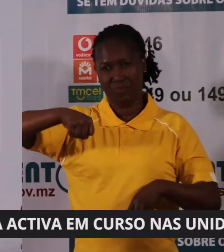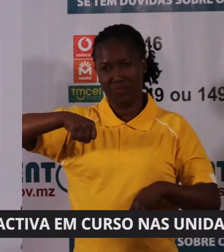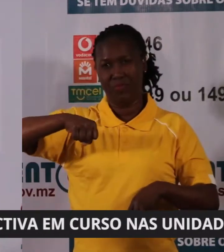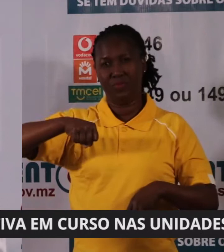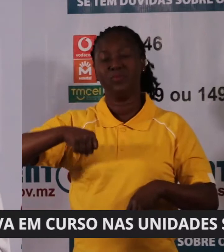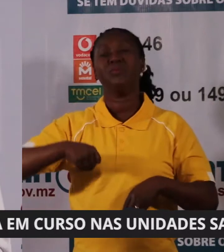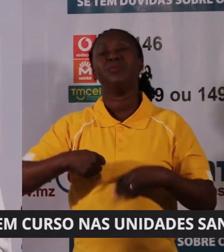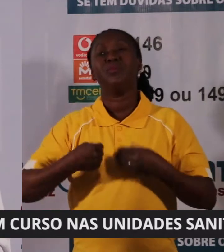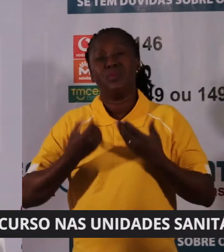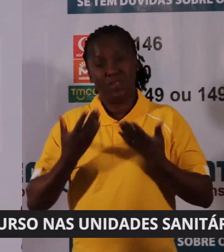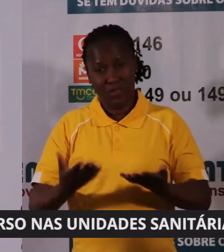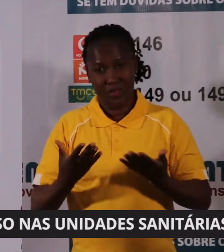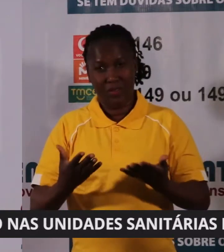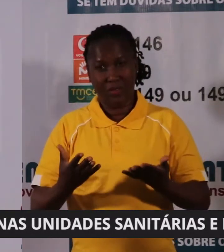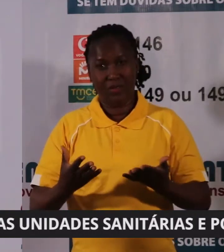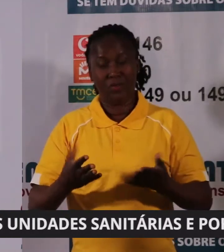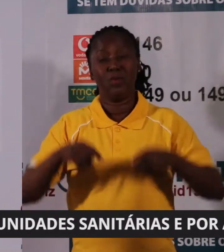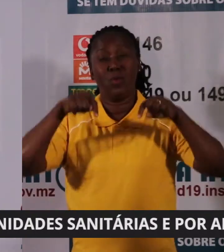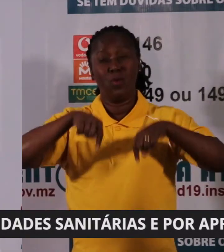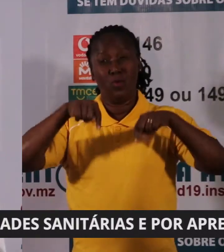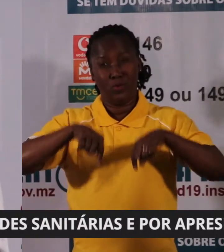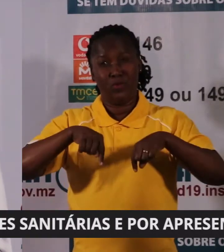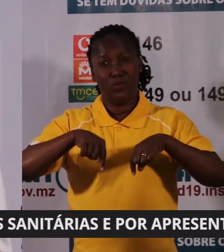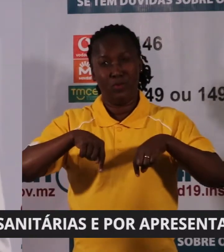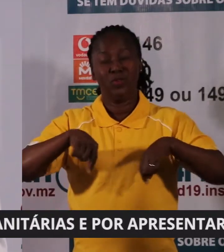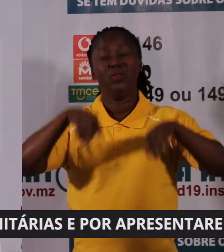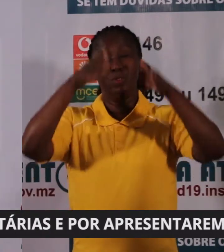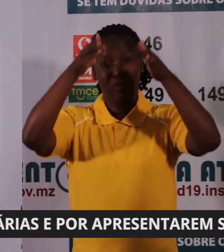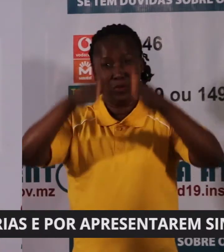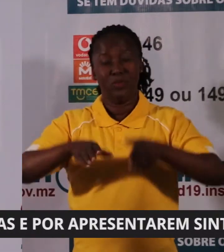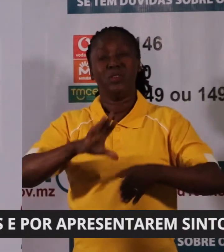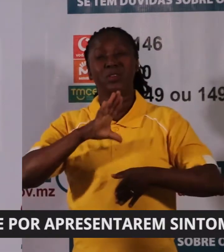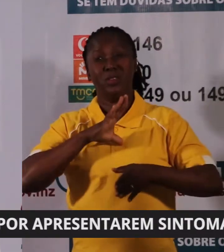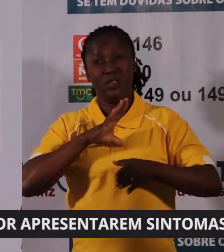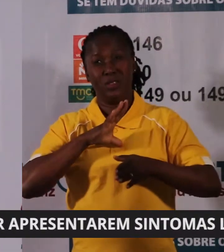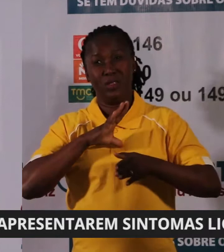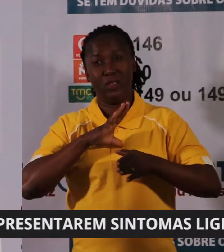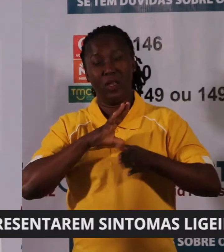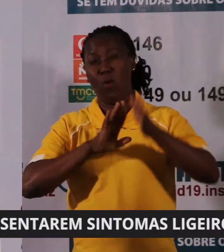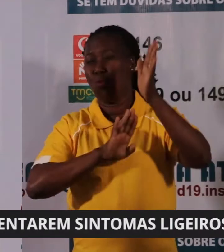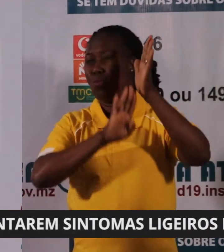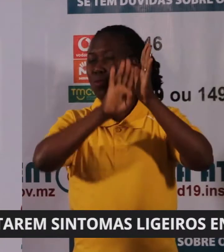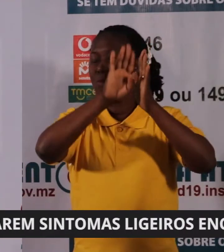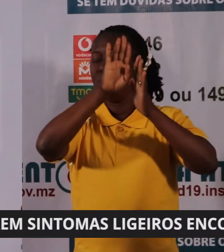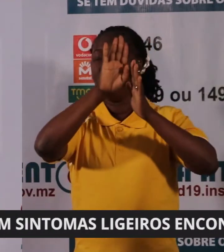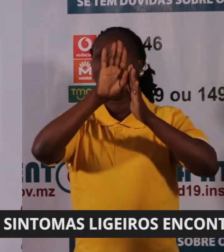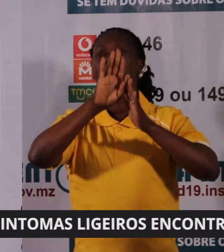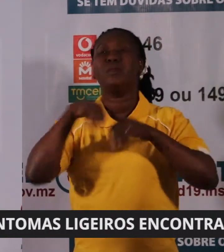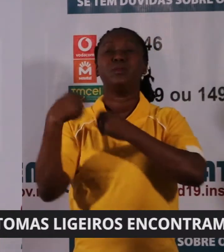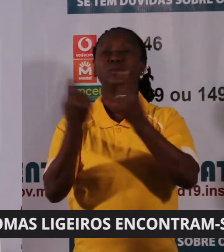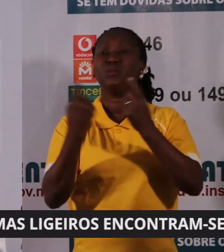E hoje, o dia de hoje, é o que tem o pico de casos de Covid-19.